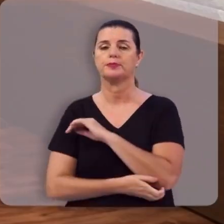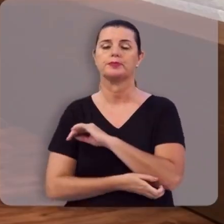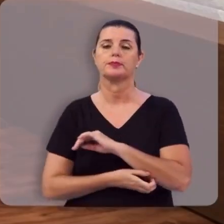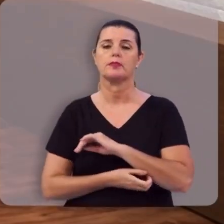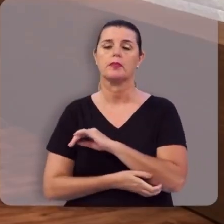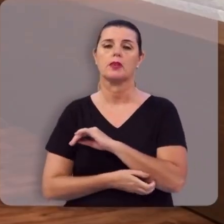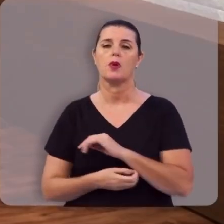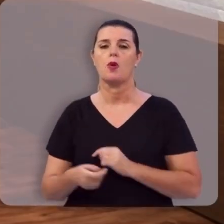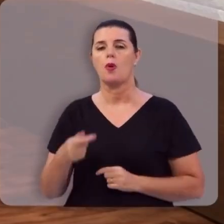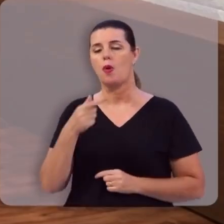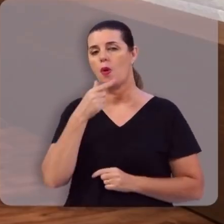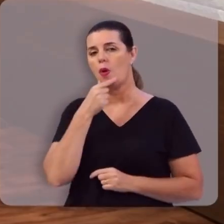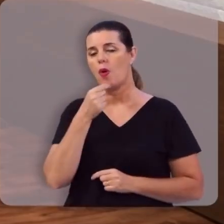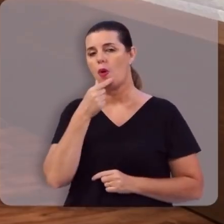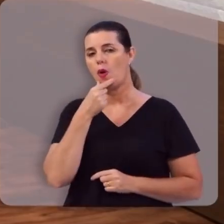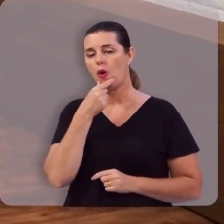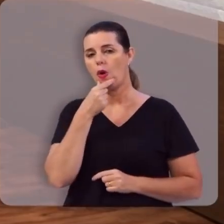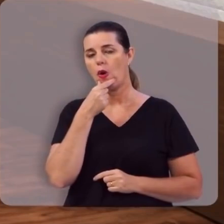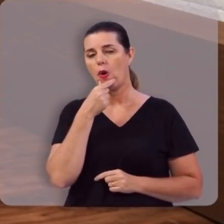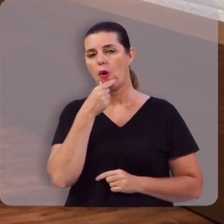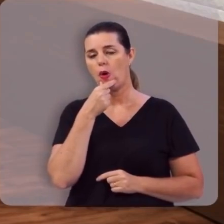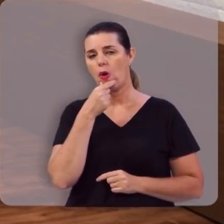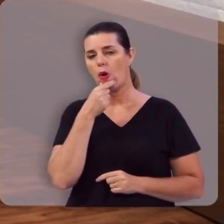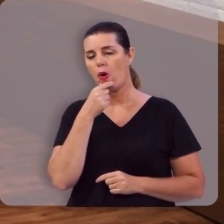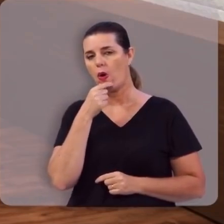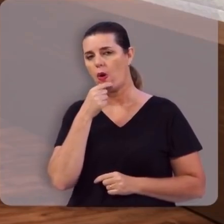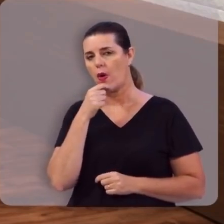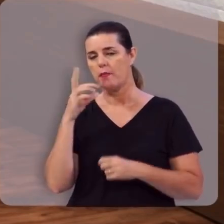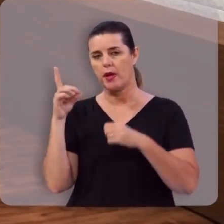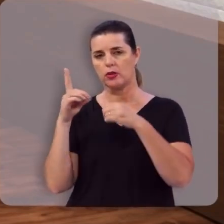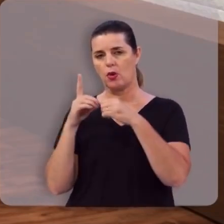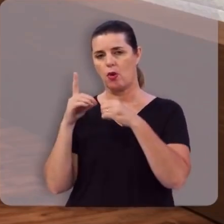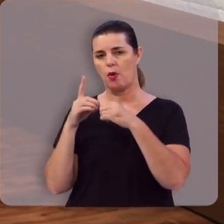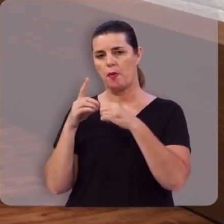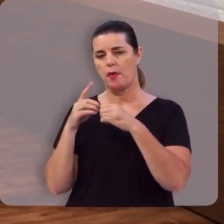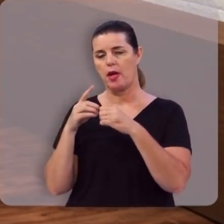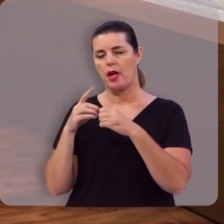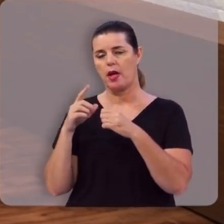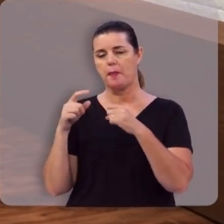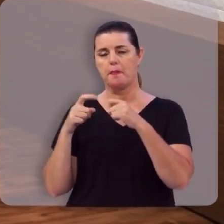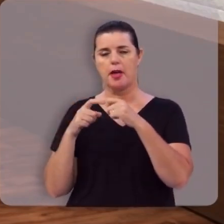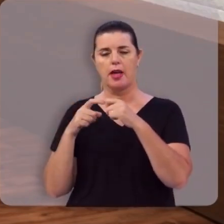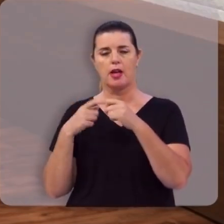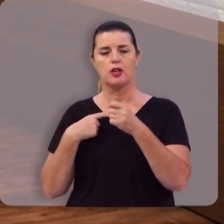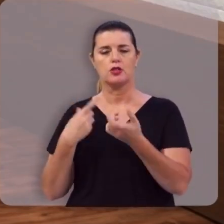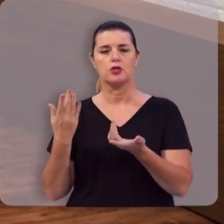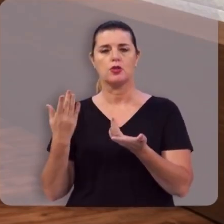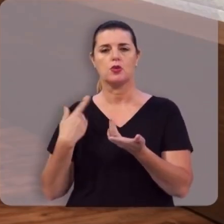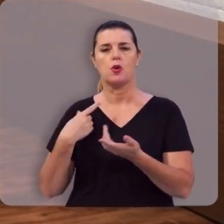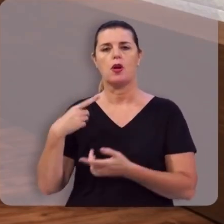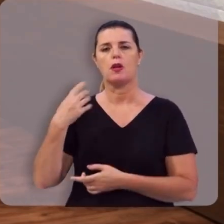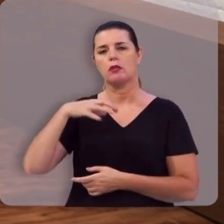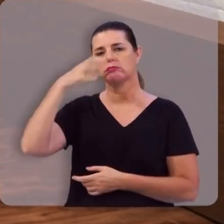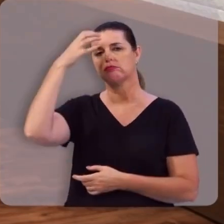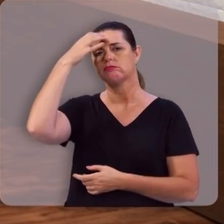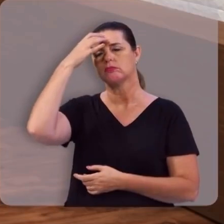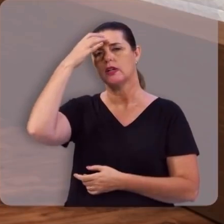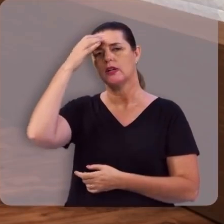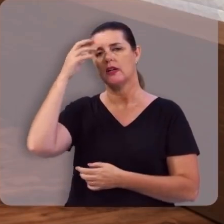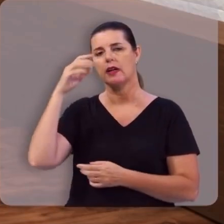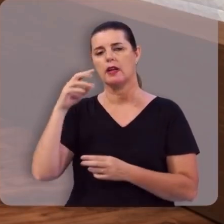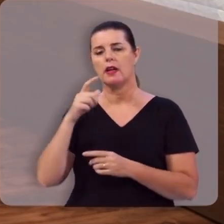levou o doutor Mark Lloyd-Jones, médico da família real e pastor por longos anos da abadia de Westminster,